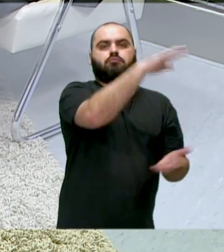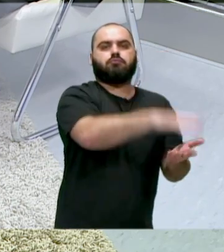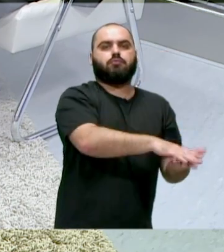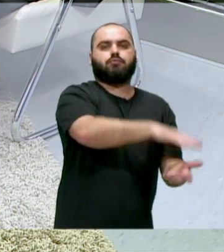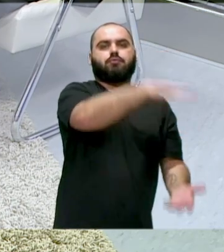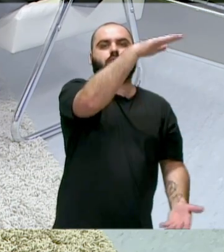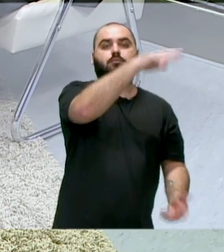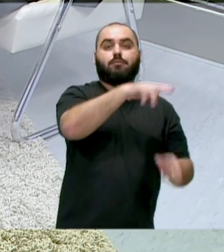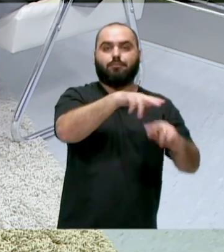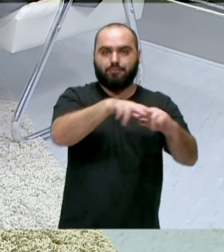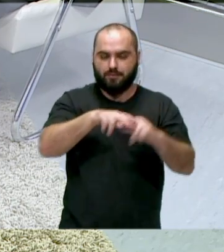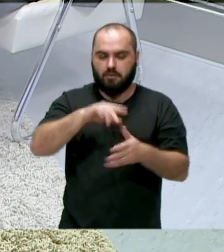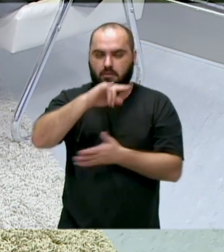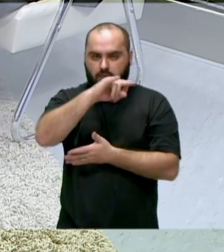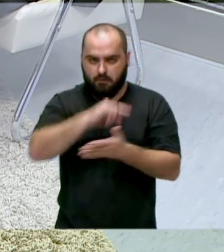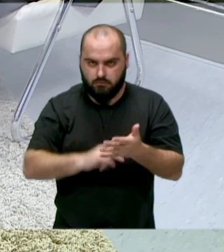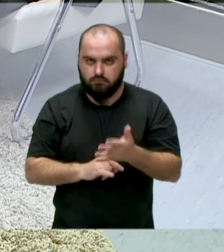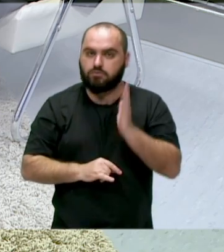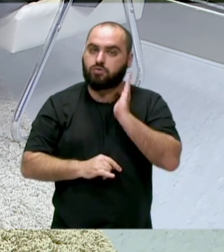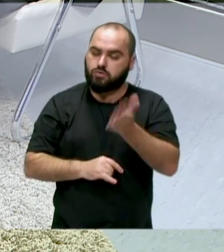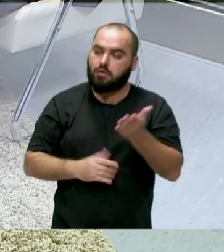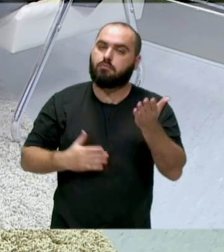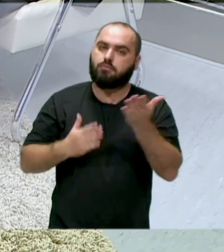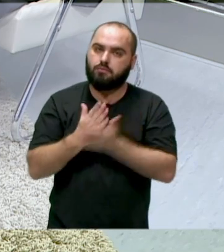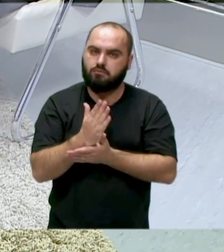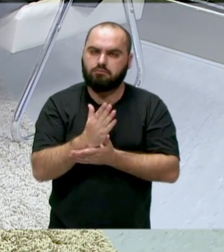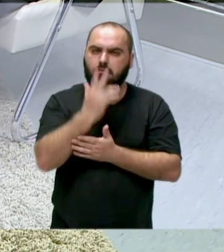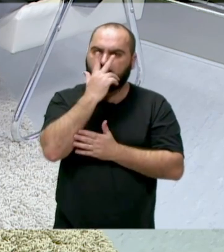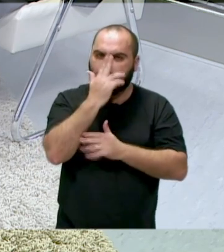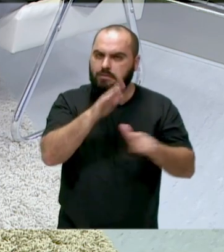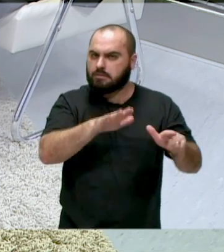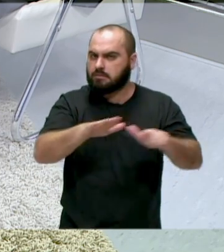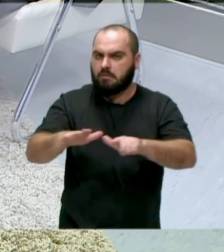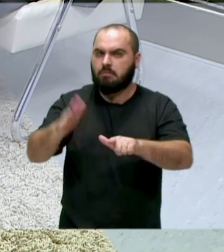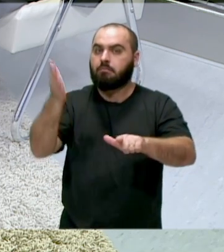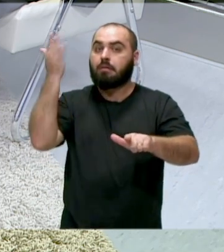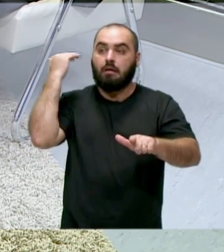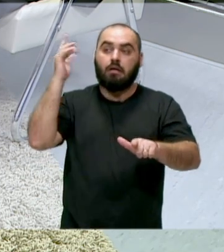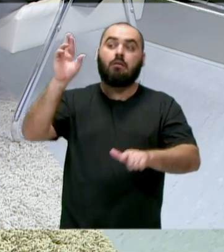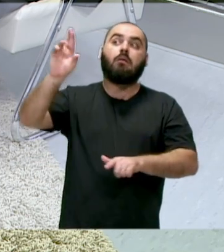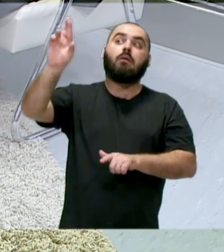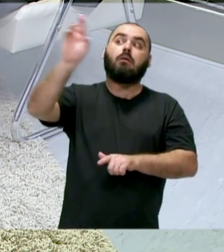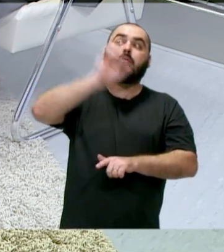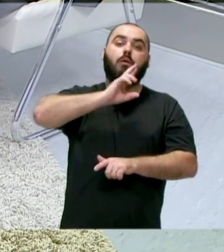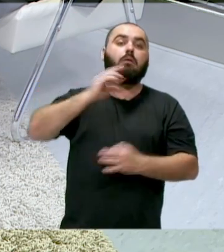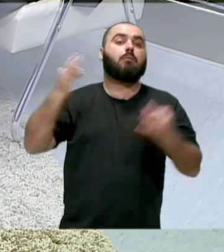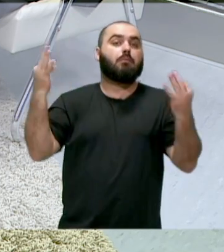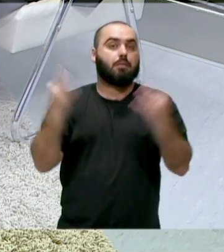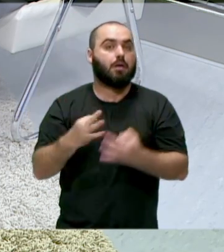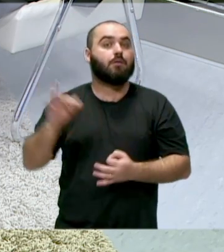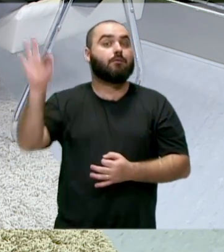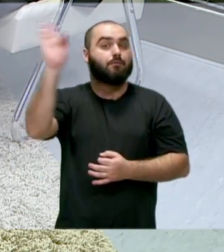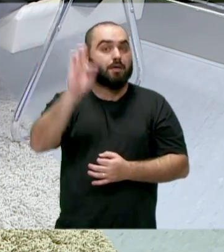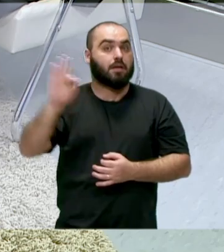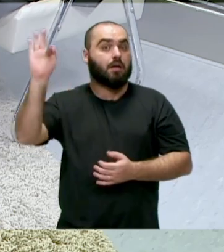na casa, foi aprovado com unanimidade, e semana passada a gente teve a excelente notícia que o governo federal tirou do escopo da